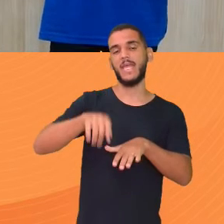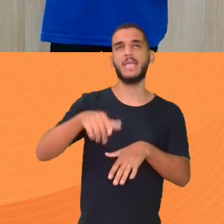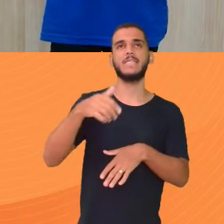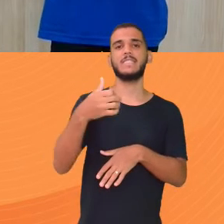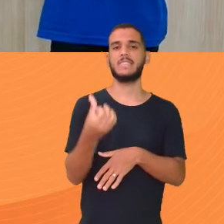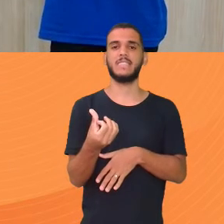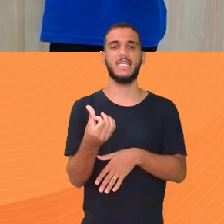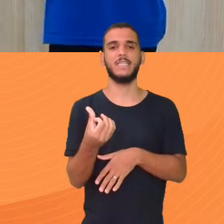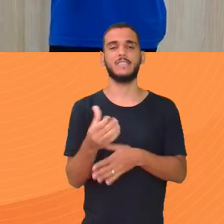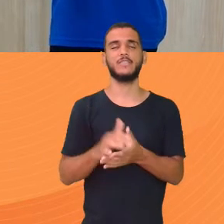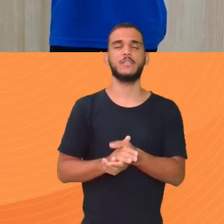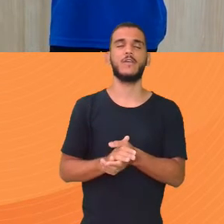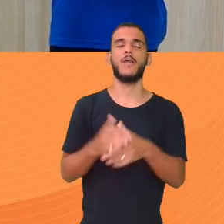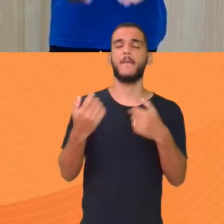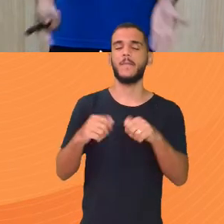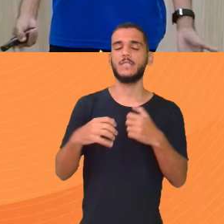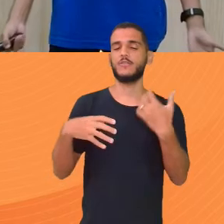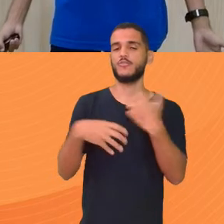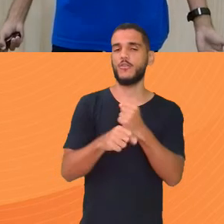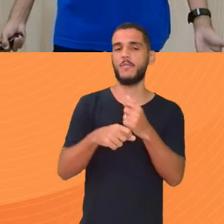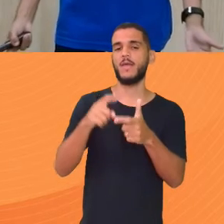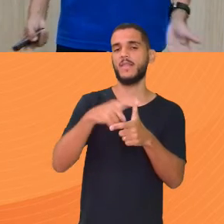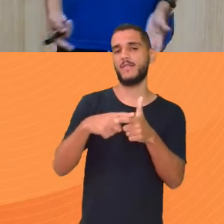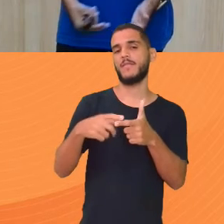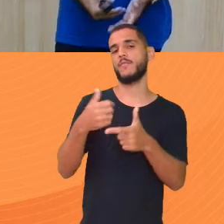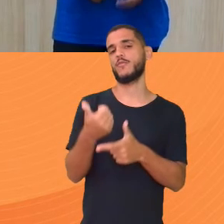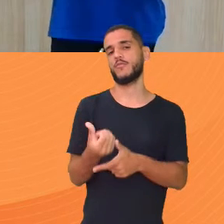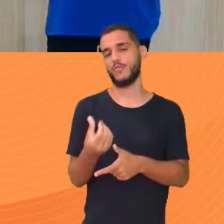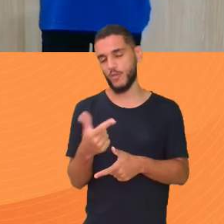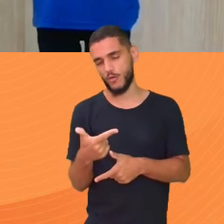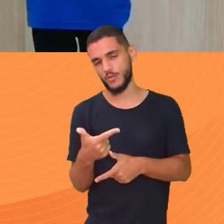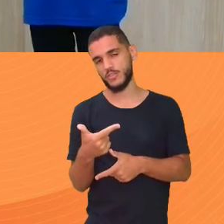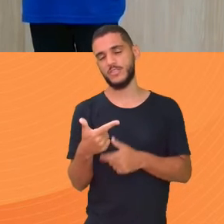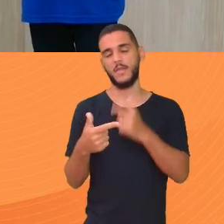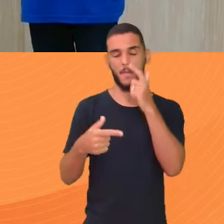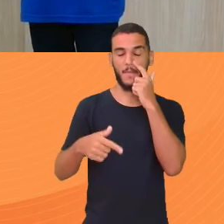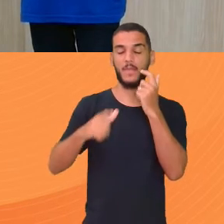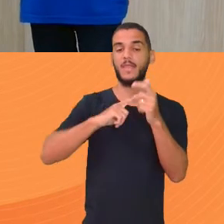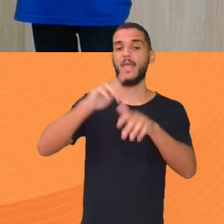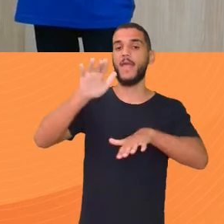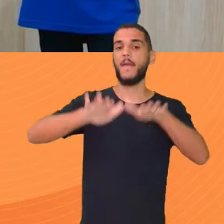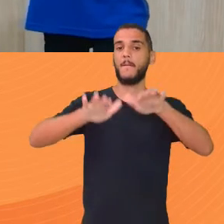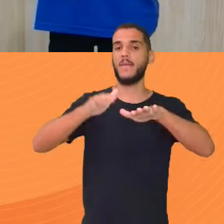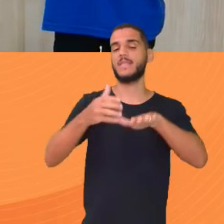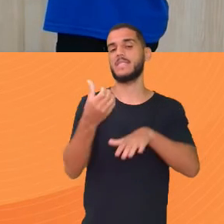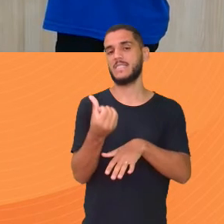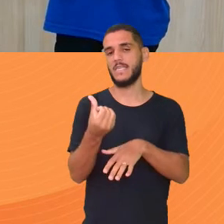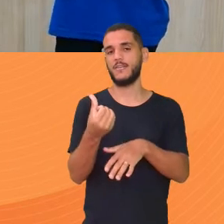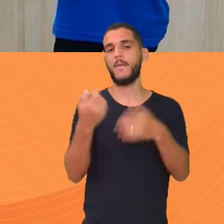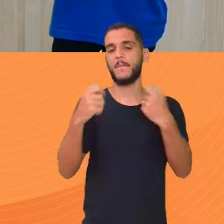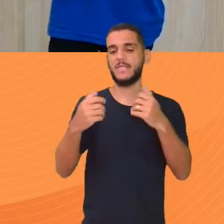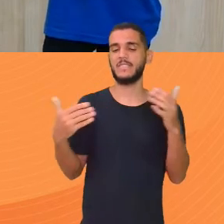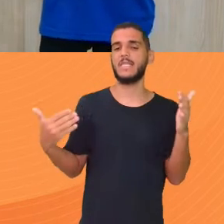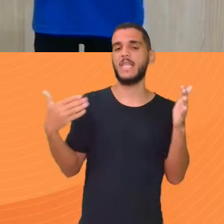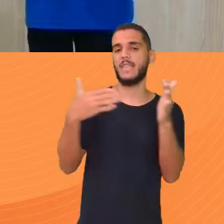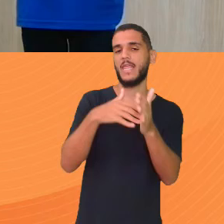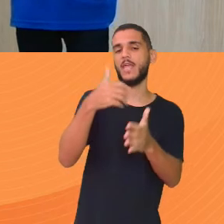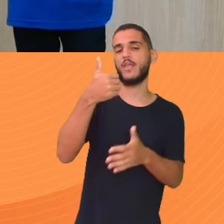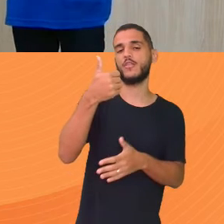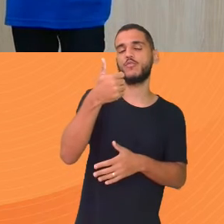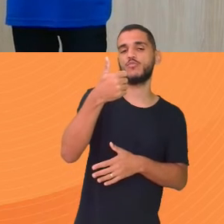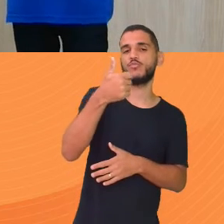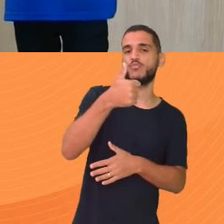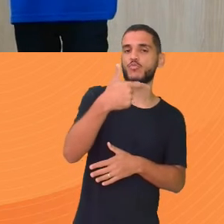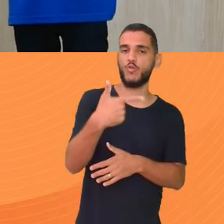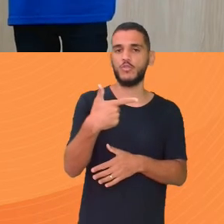Que eu tenho que somar E dividir por 2 Para dar a média 6 Aí se a média é 6 Aí você tem que chegar em 12 Porque 6 mais 6 é 12 Se eu te dou